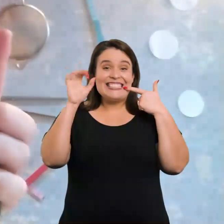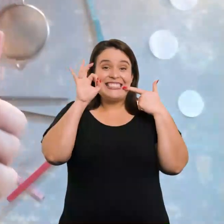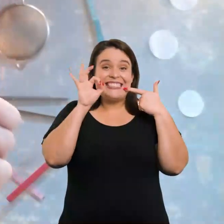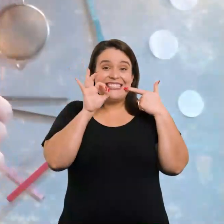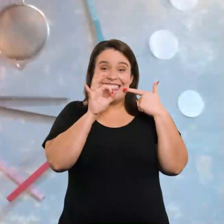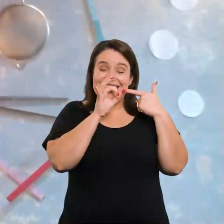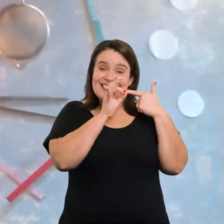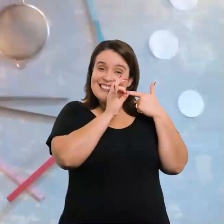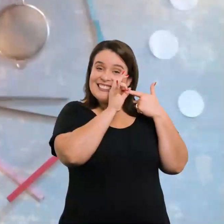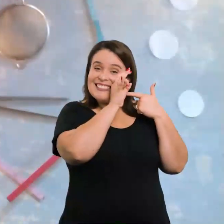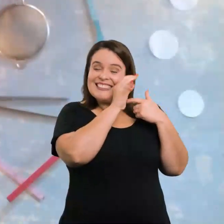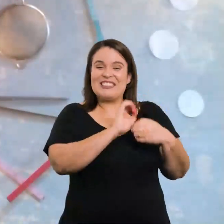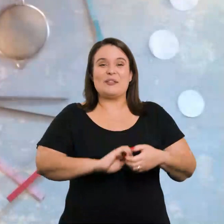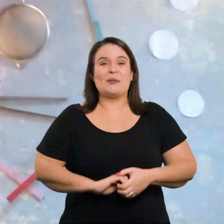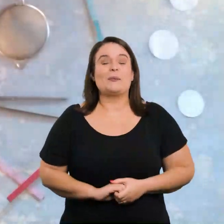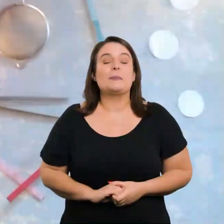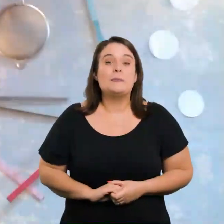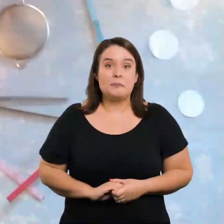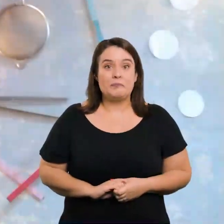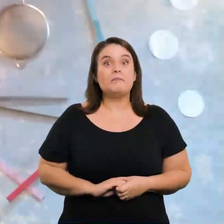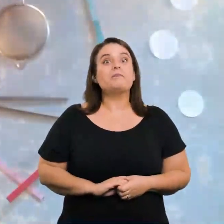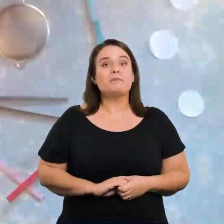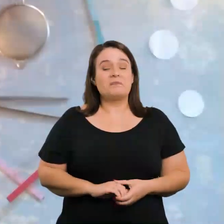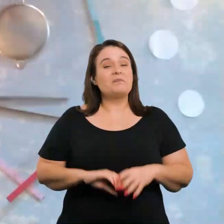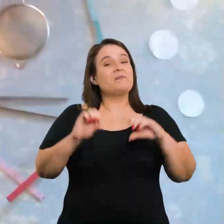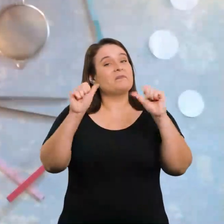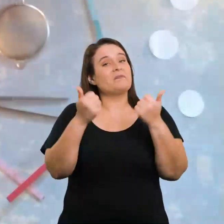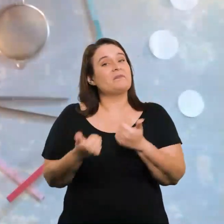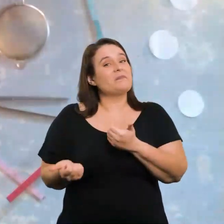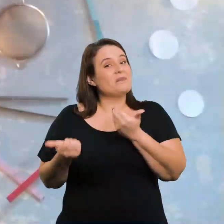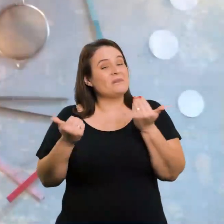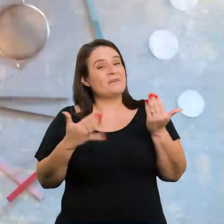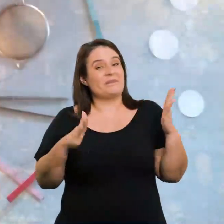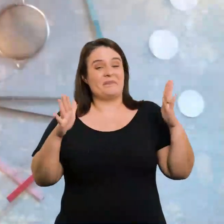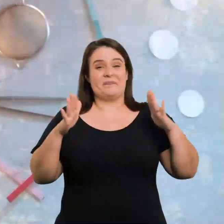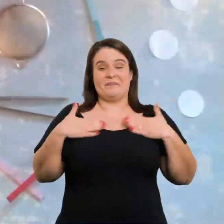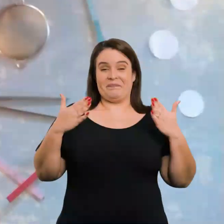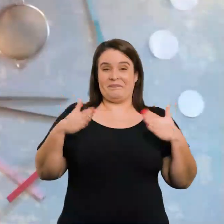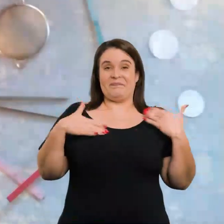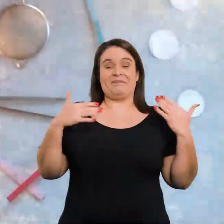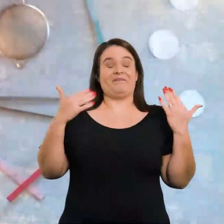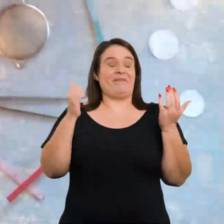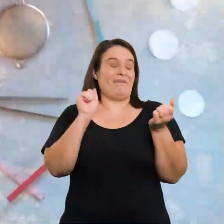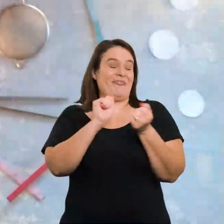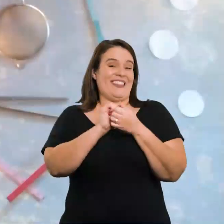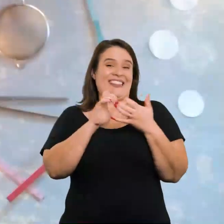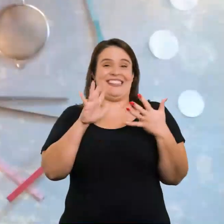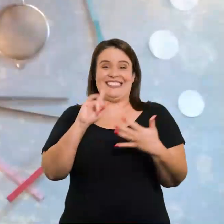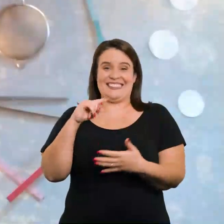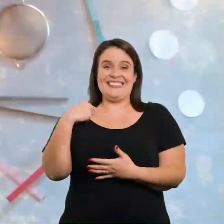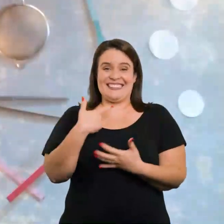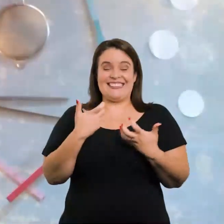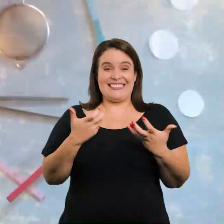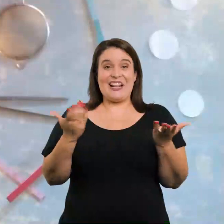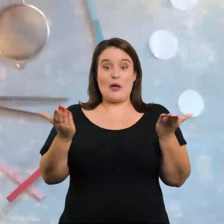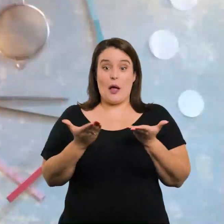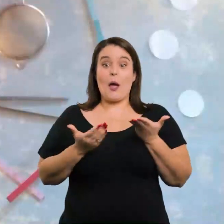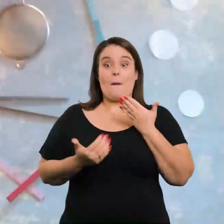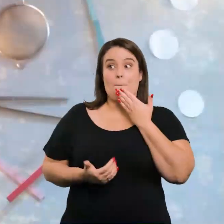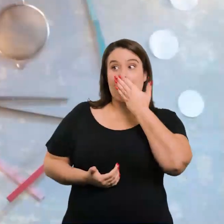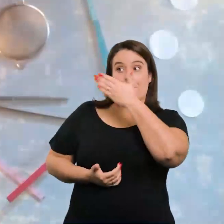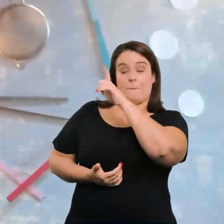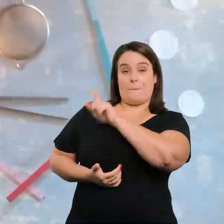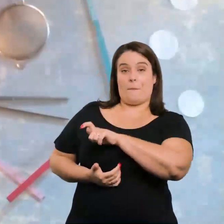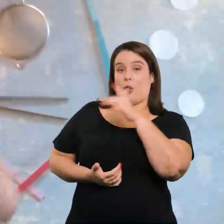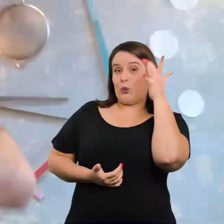costurada, cheia de botões. Ah, é uma imagem assim, alegre, colorida, que a gente quer se inspirar. Então agora,